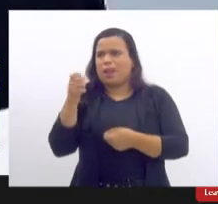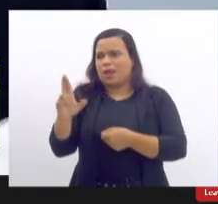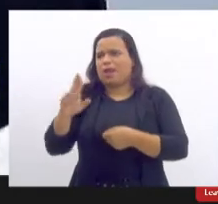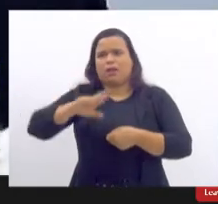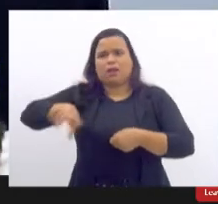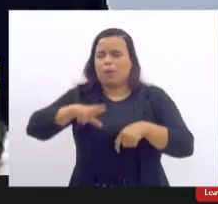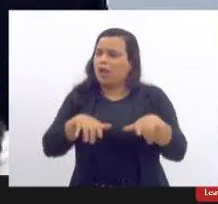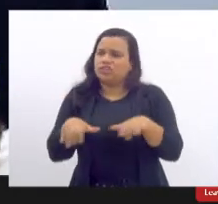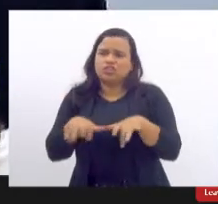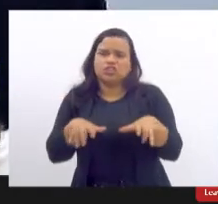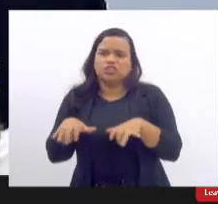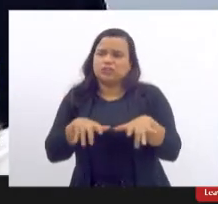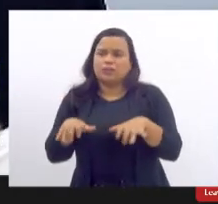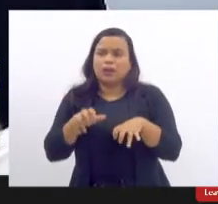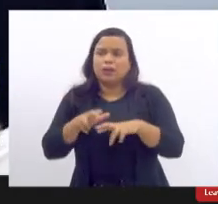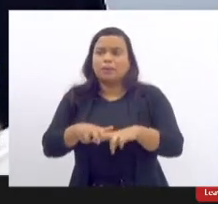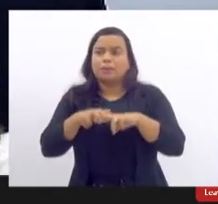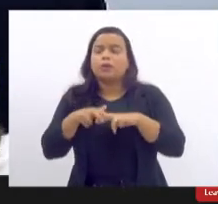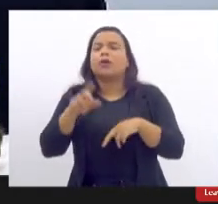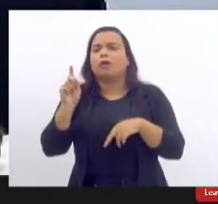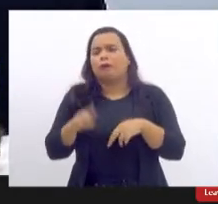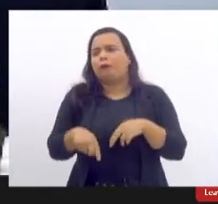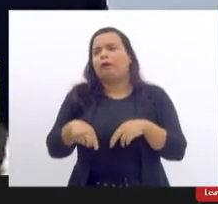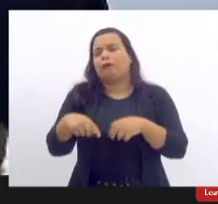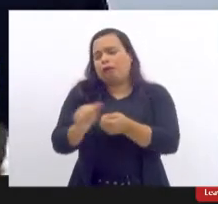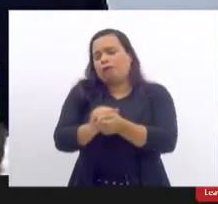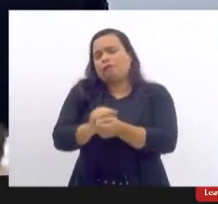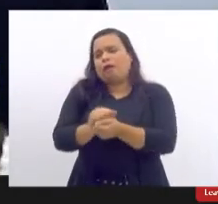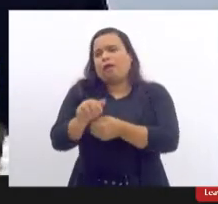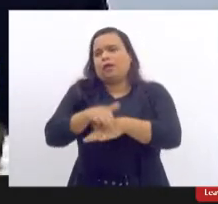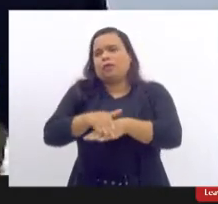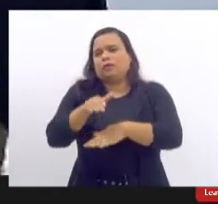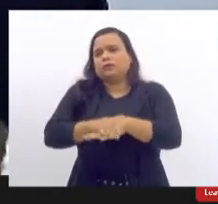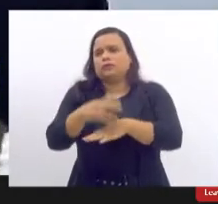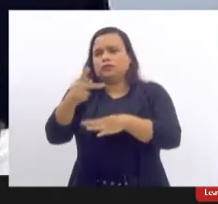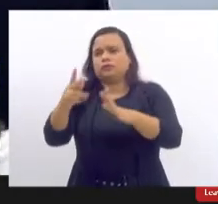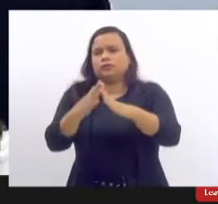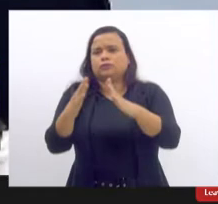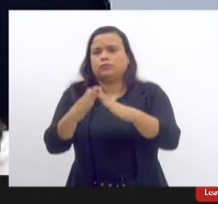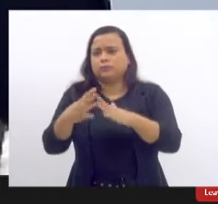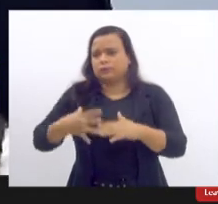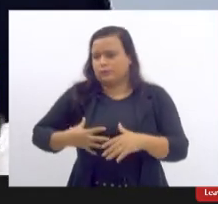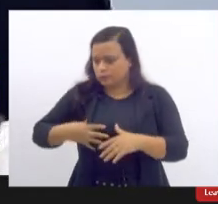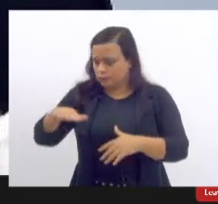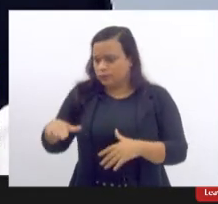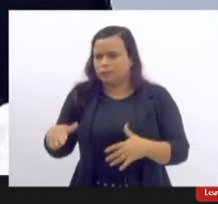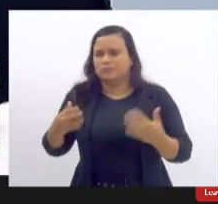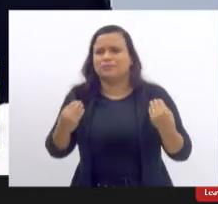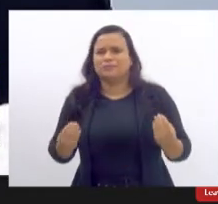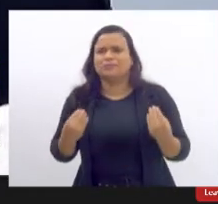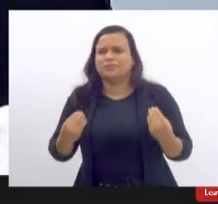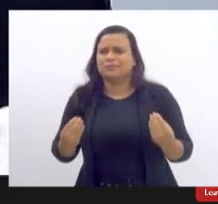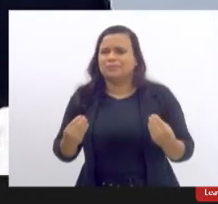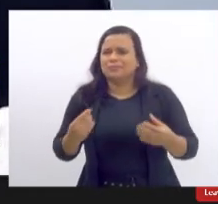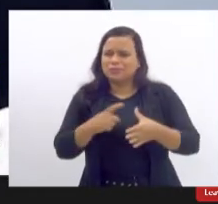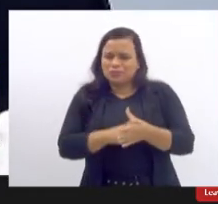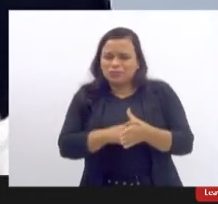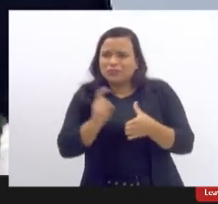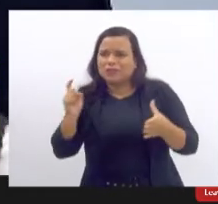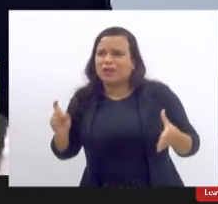digitar milhares de vezes é porque você lava roupa em casa ou tem um filho pequeno pra desvincular